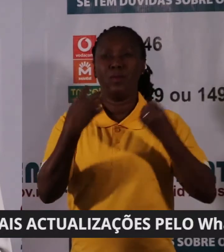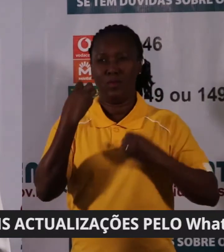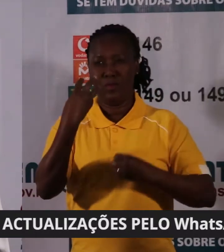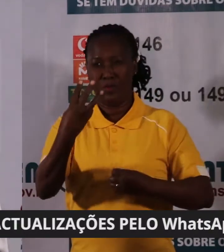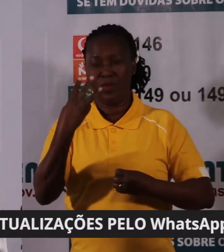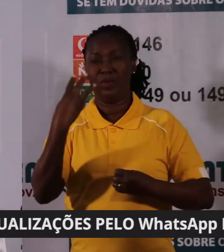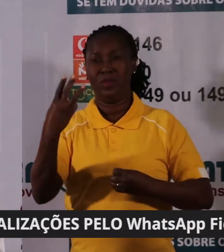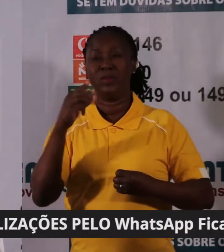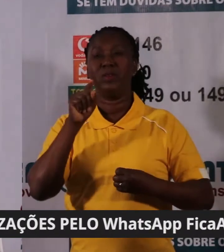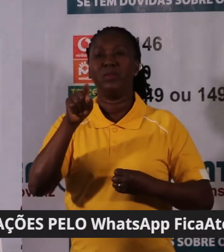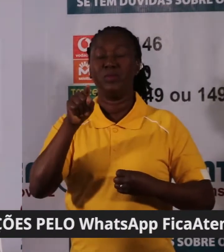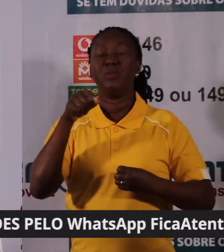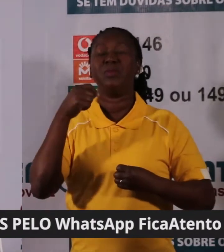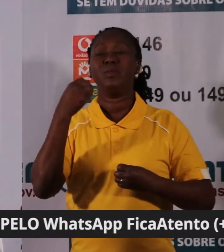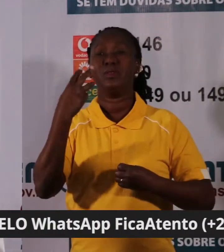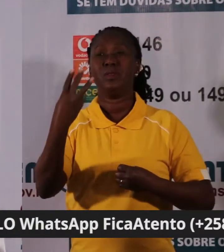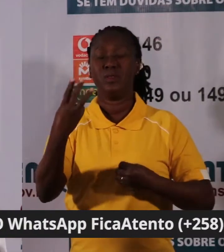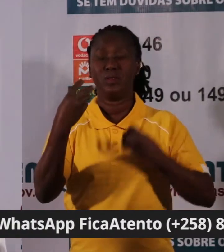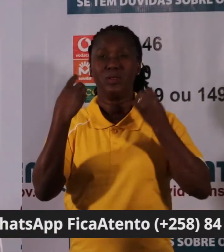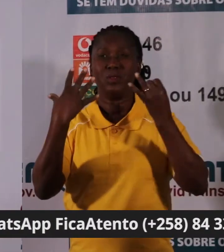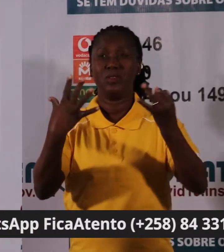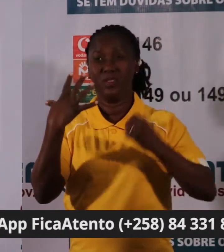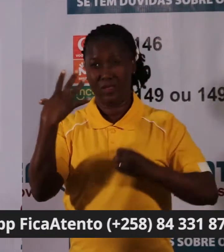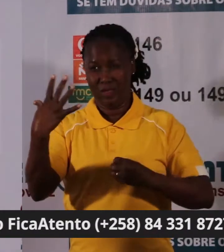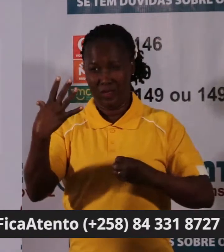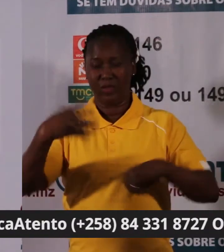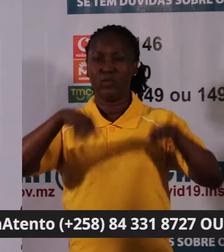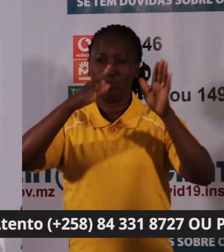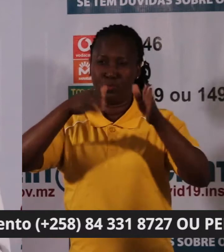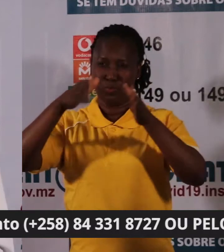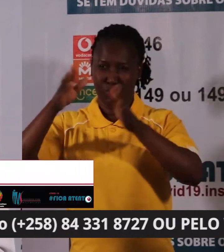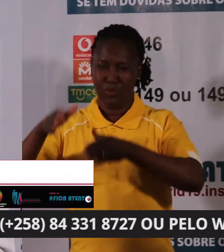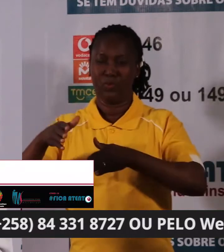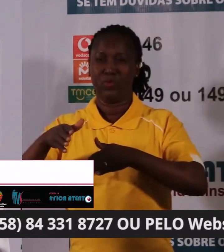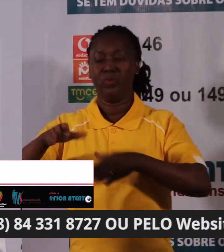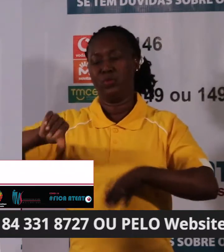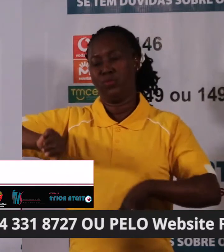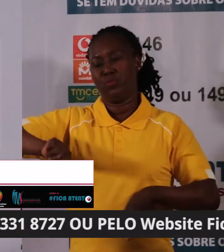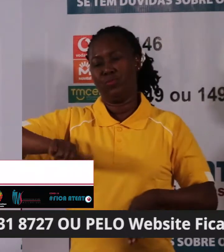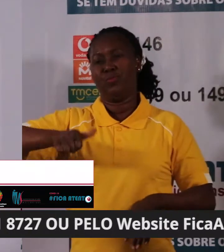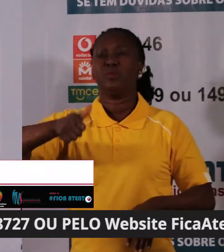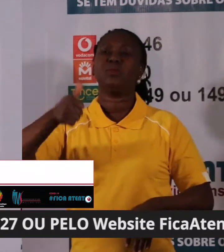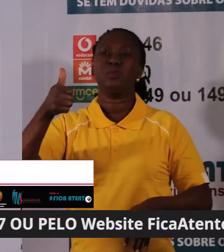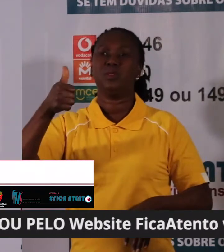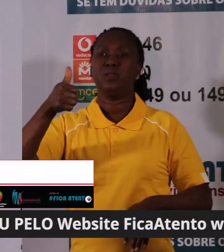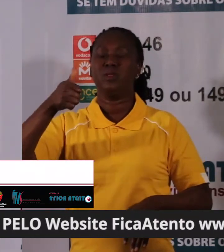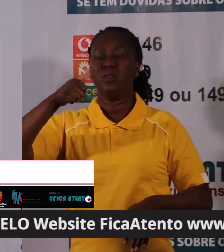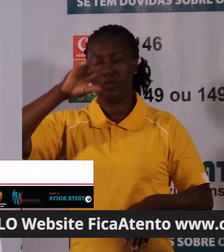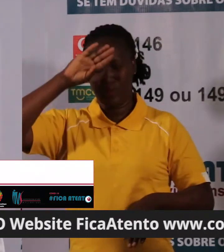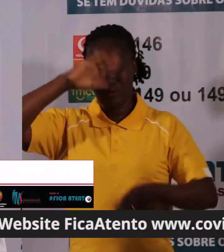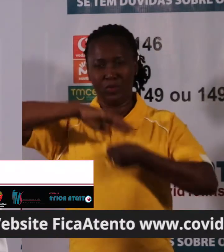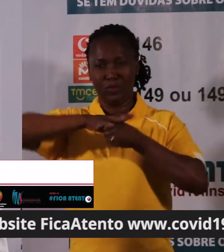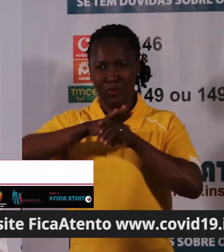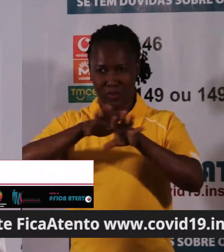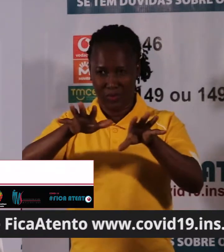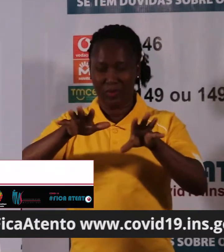.375 indivíduos completamente recuperados da infecção pelo